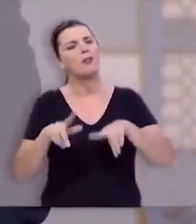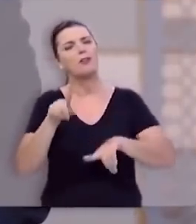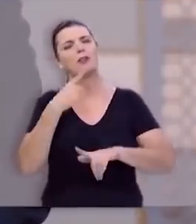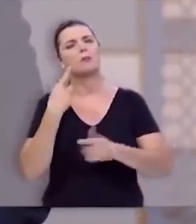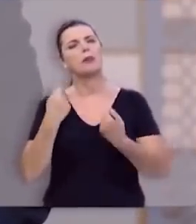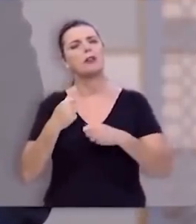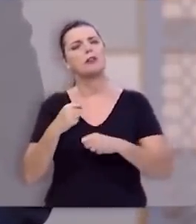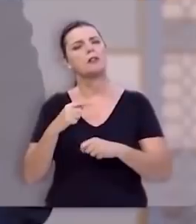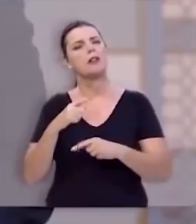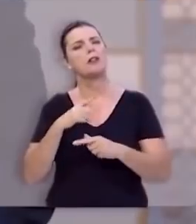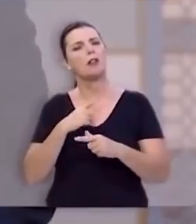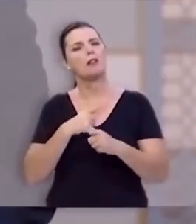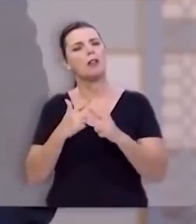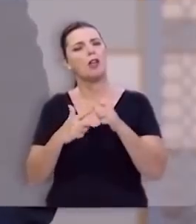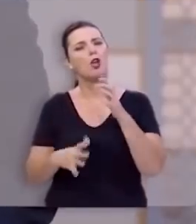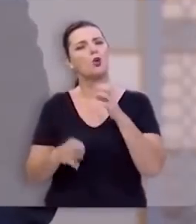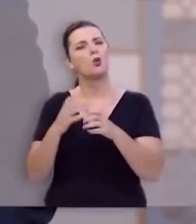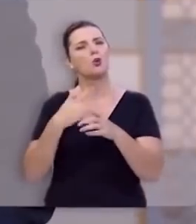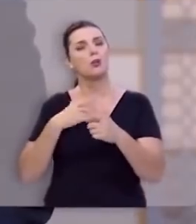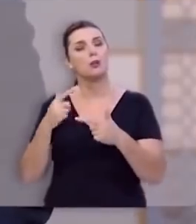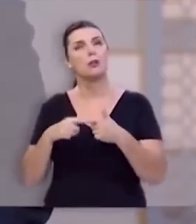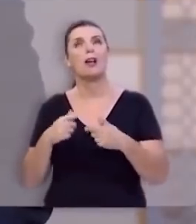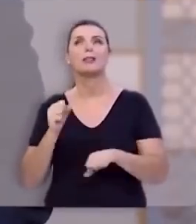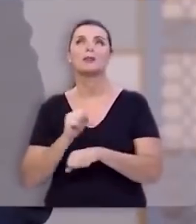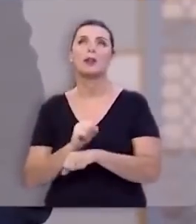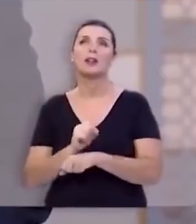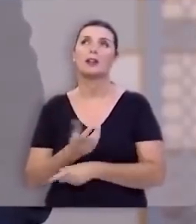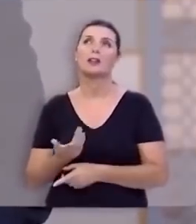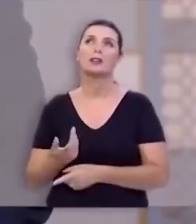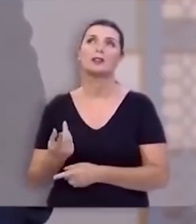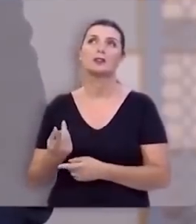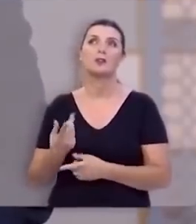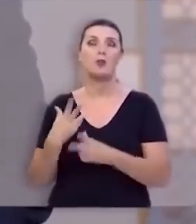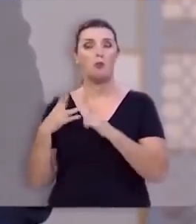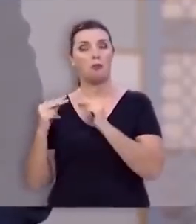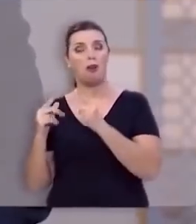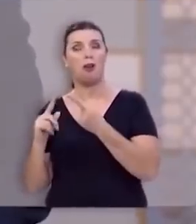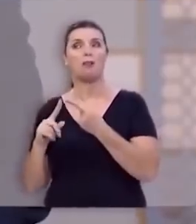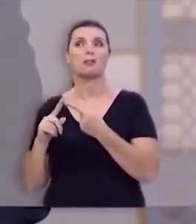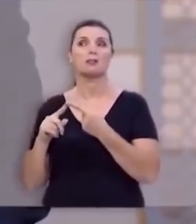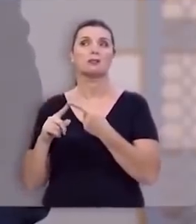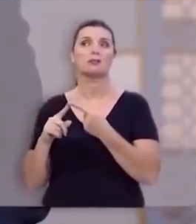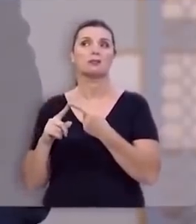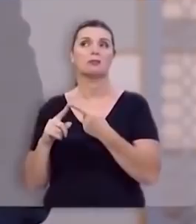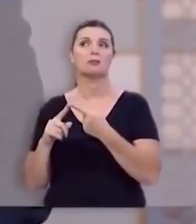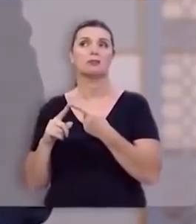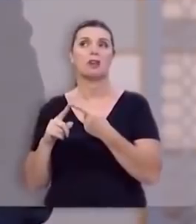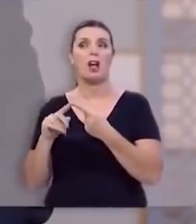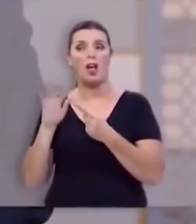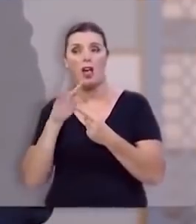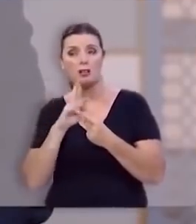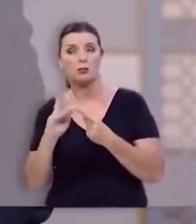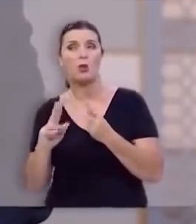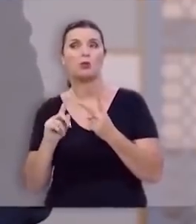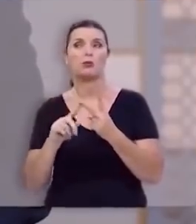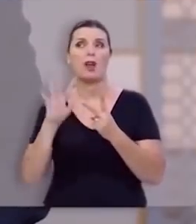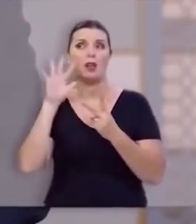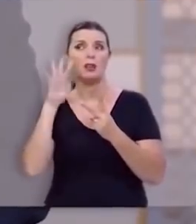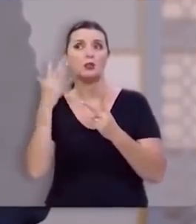lutas que você está adiando há muito tempo. Aquele confronto, aquela conversa, aquela solução,